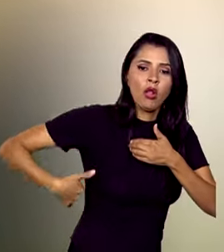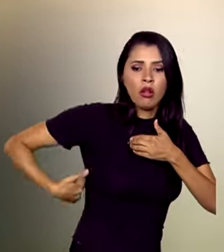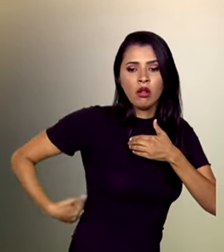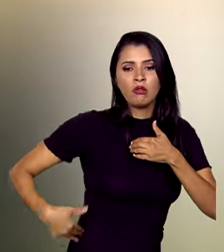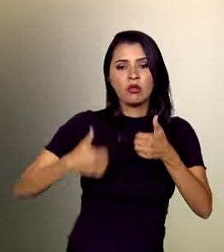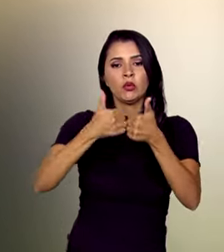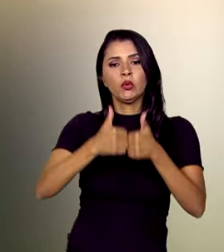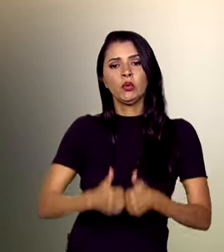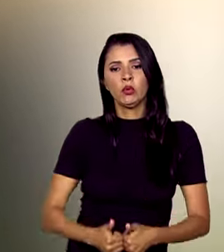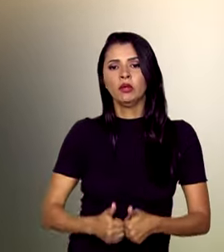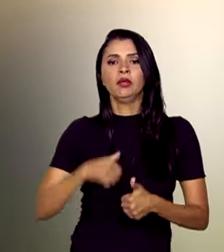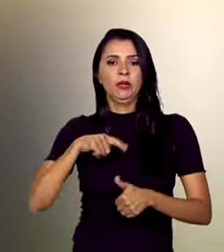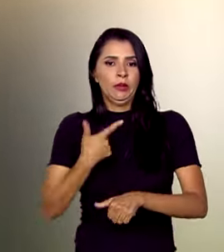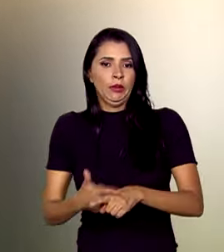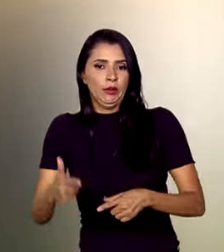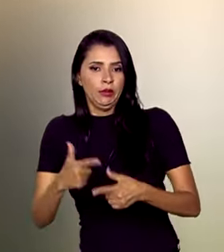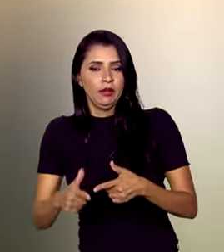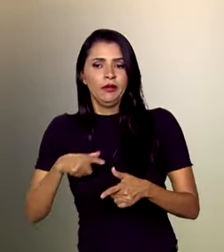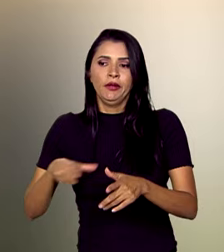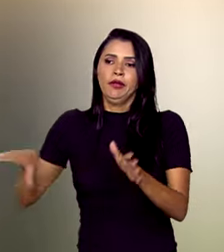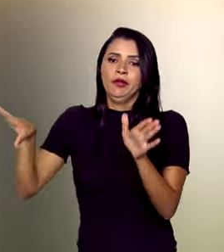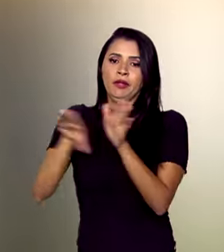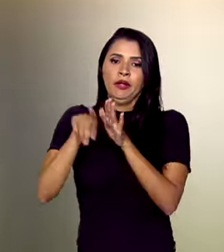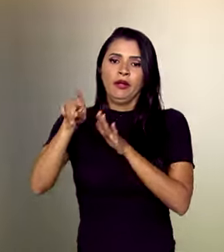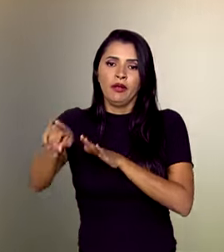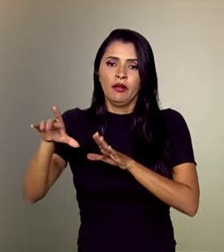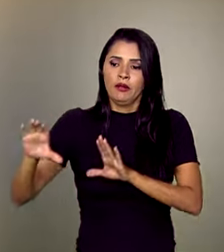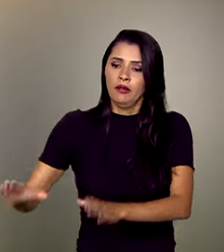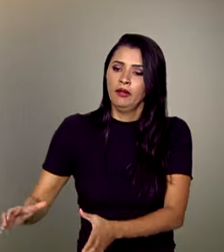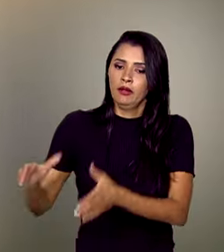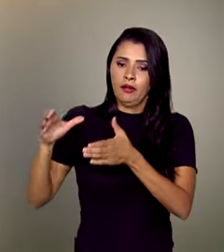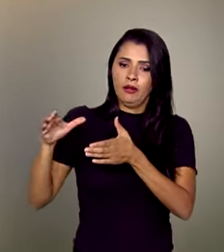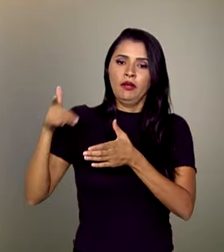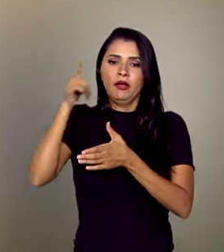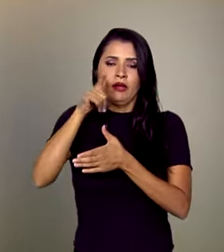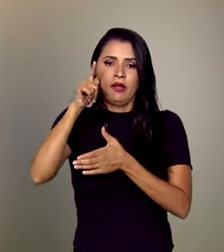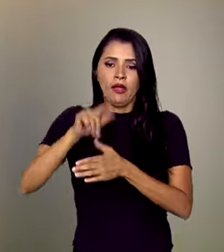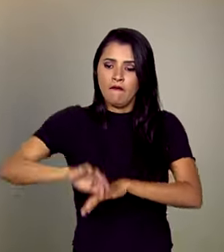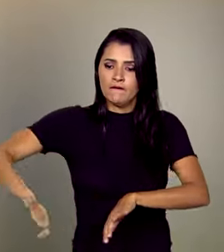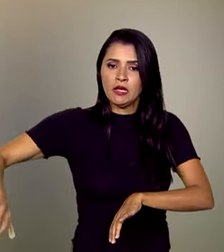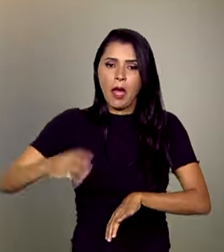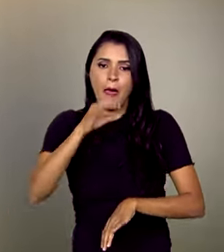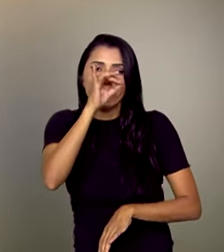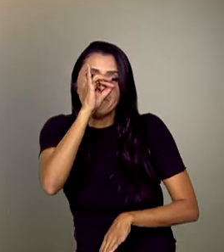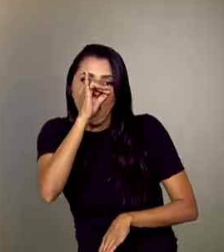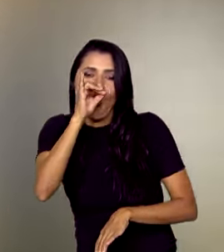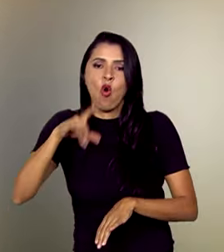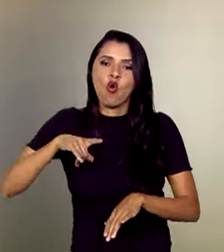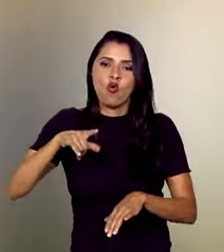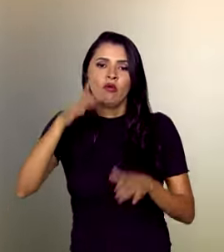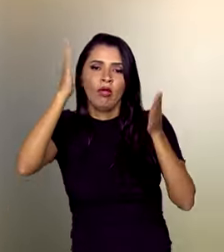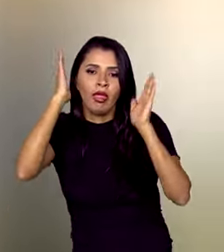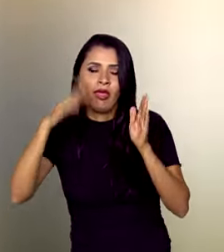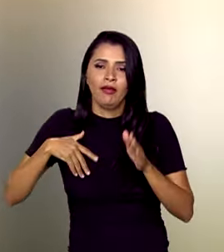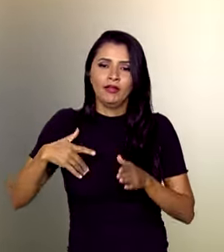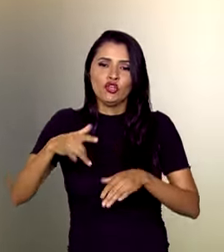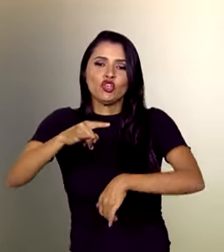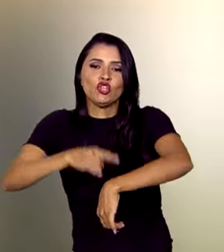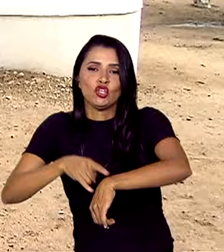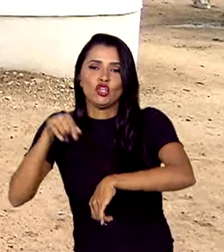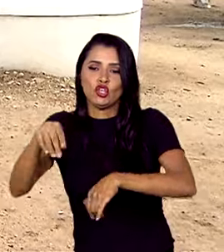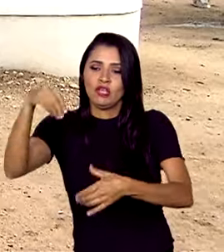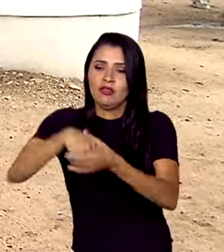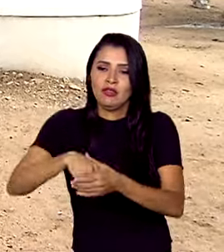de toda a ordem. Você chegar lá na cacimba, afastar porco, jumento que está mijando dentro para poder pegar